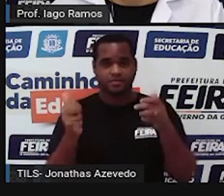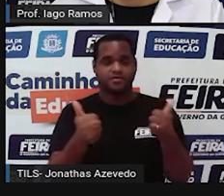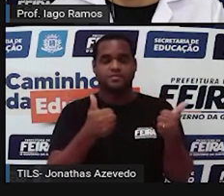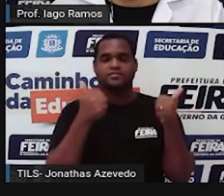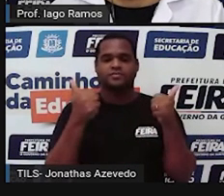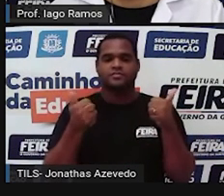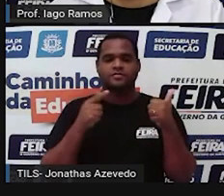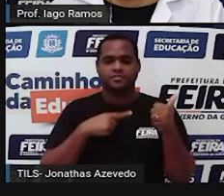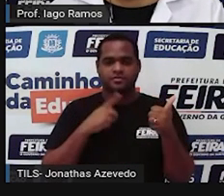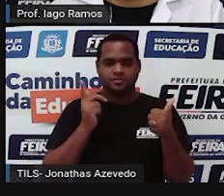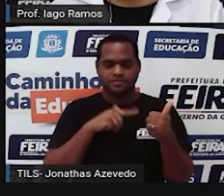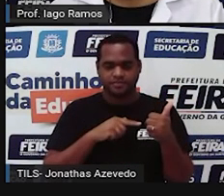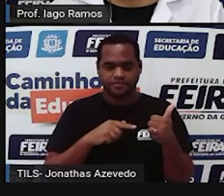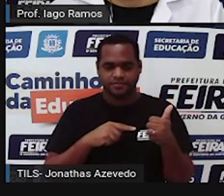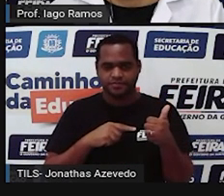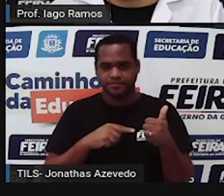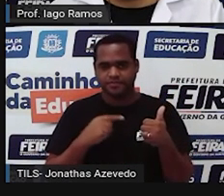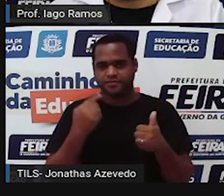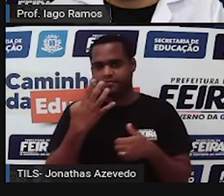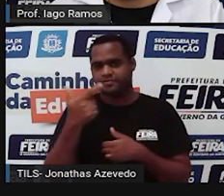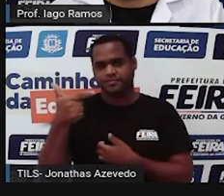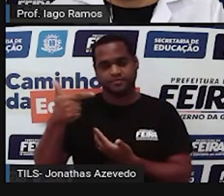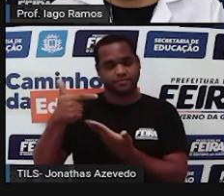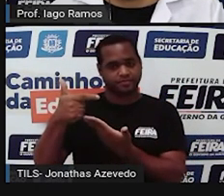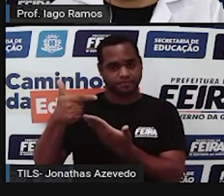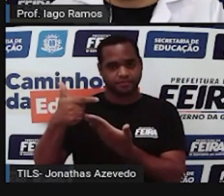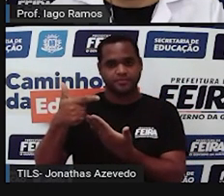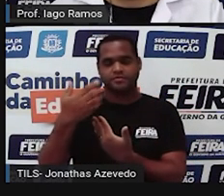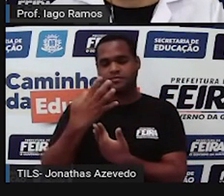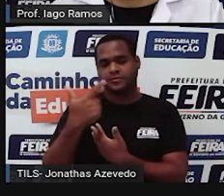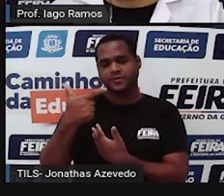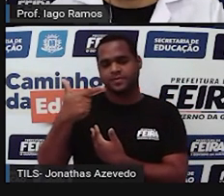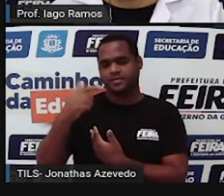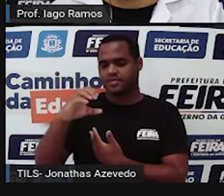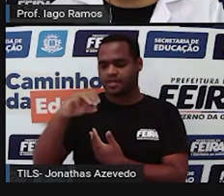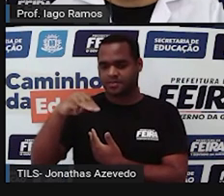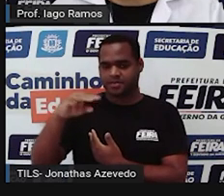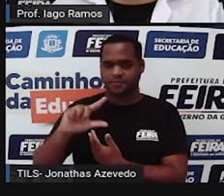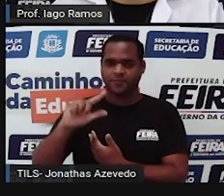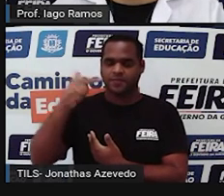Isso vai dar 42 centímetros quadrados